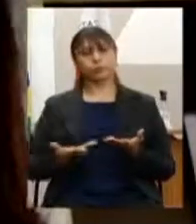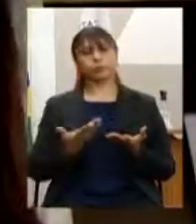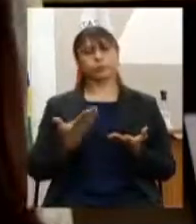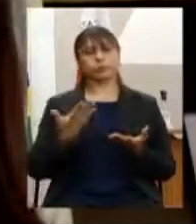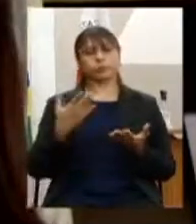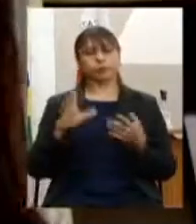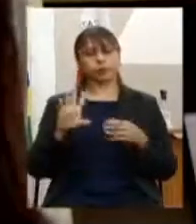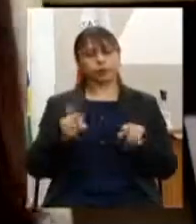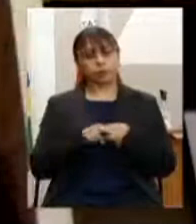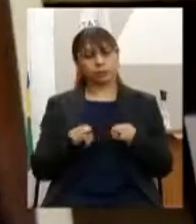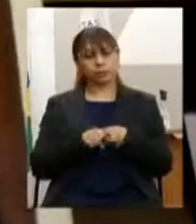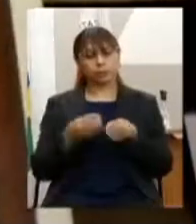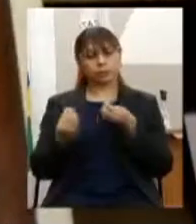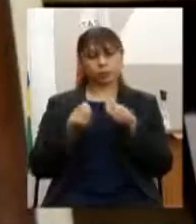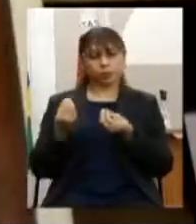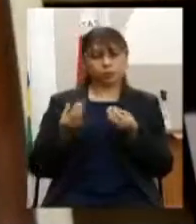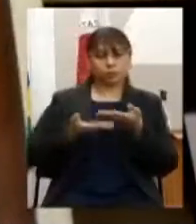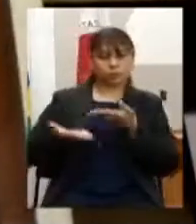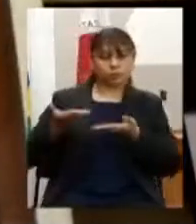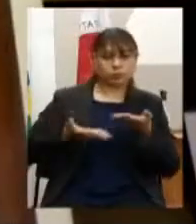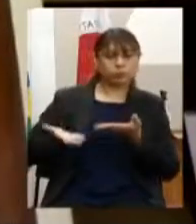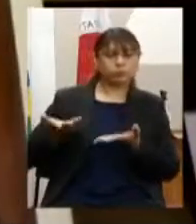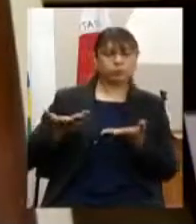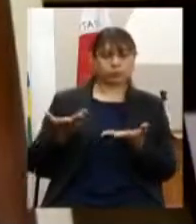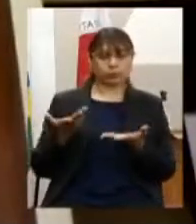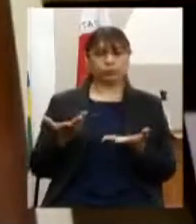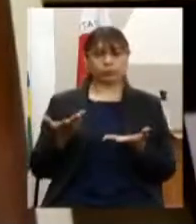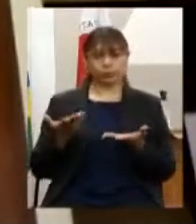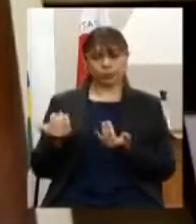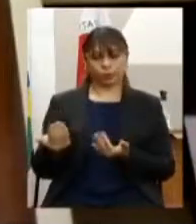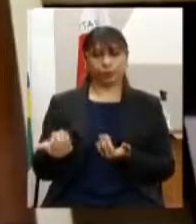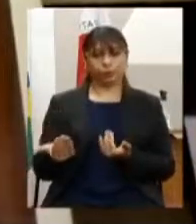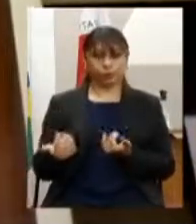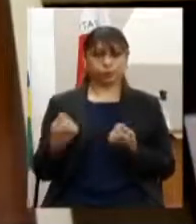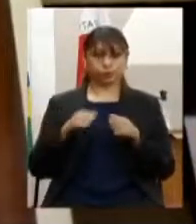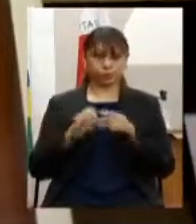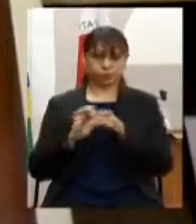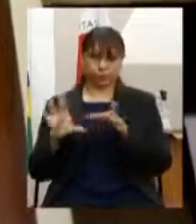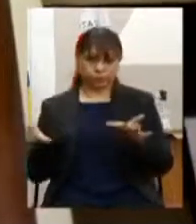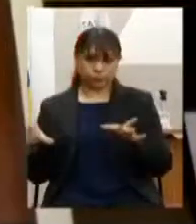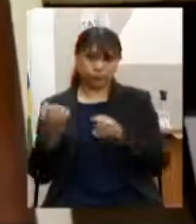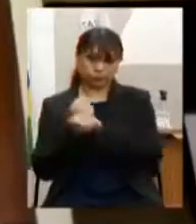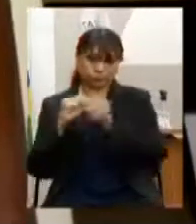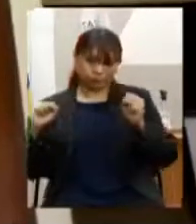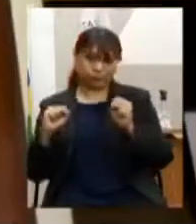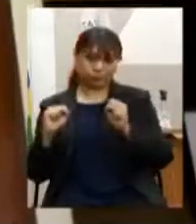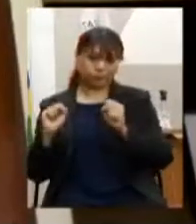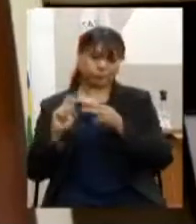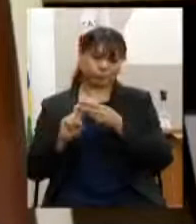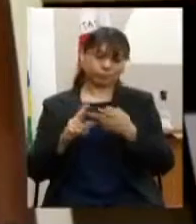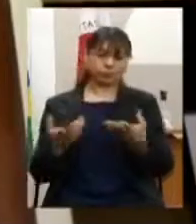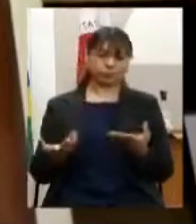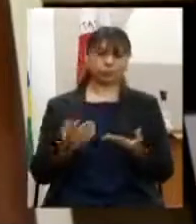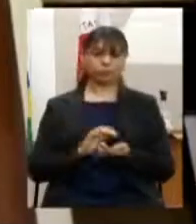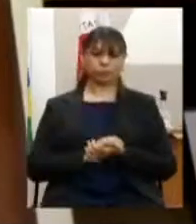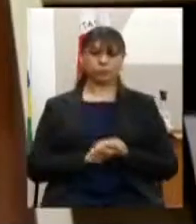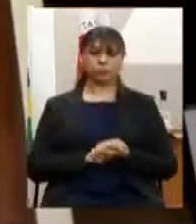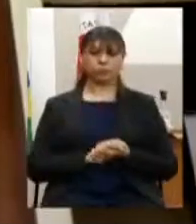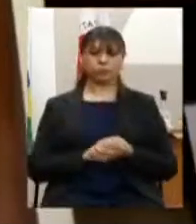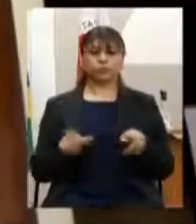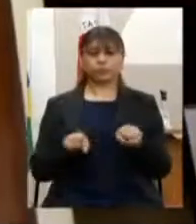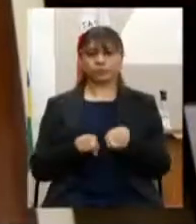dos adolescentes e a trivação de liberdade temos que ver que para os adolescentes é uma formação bem